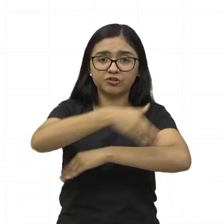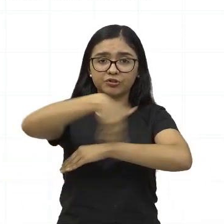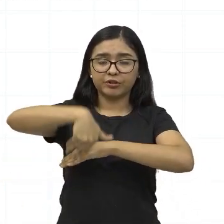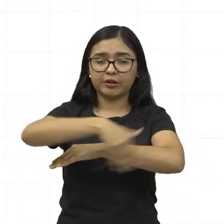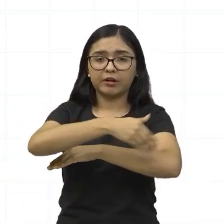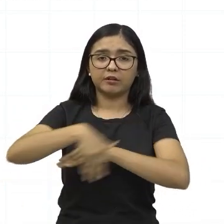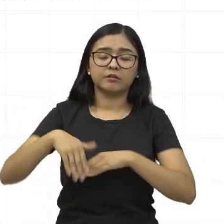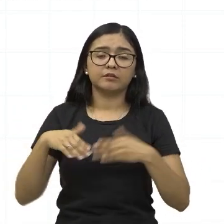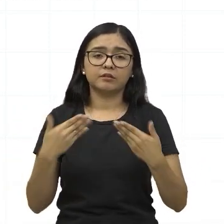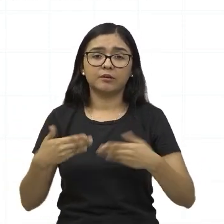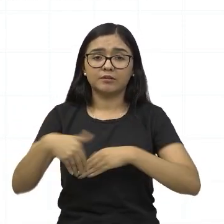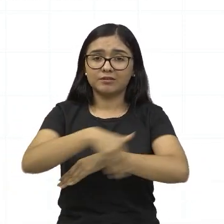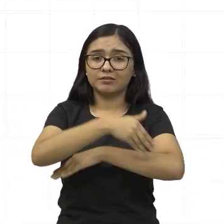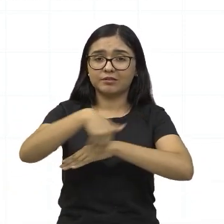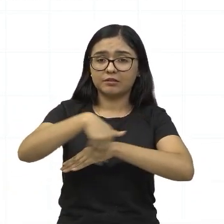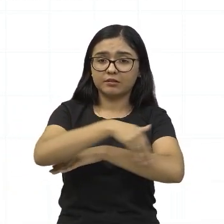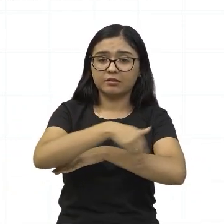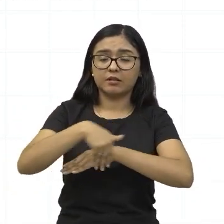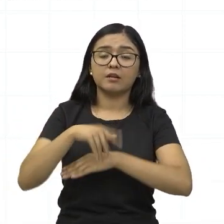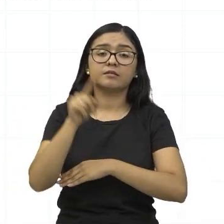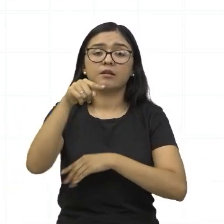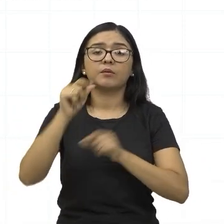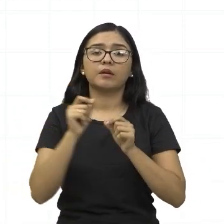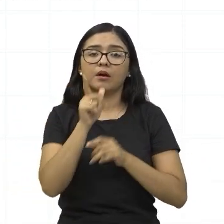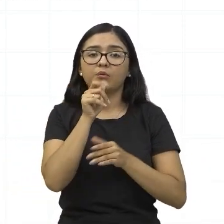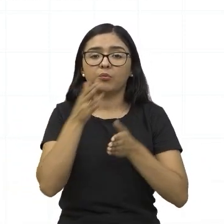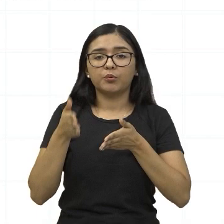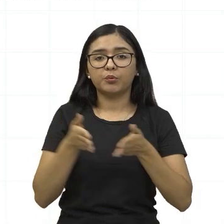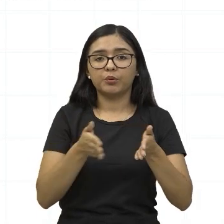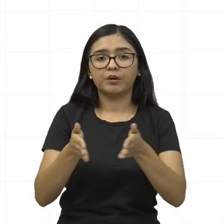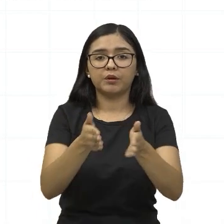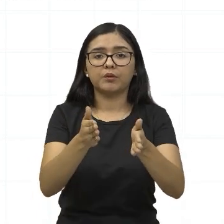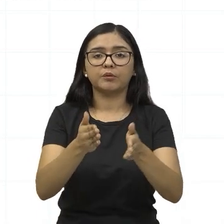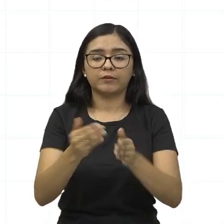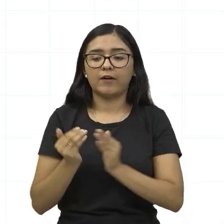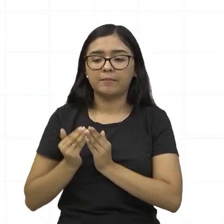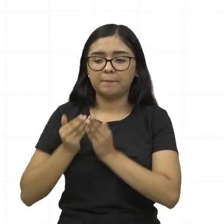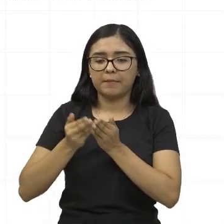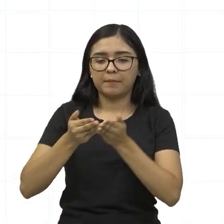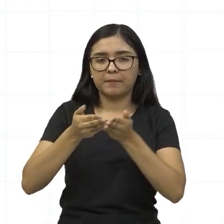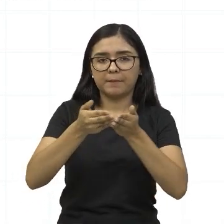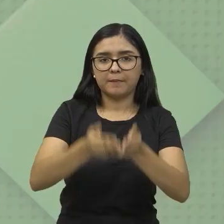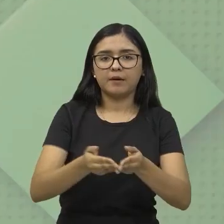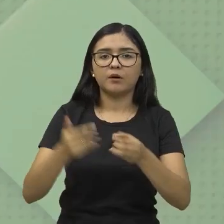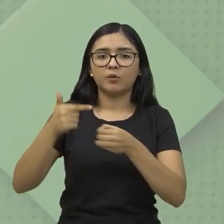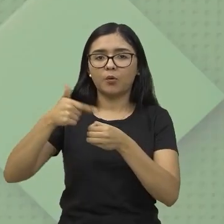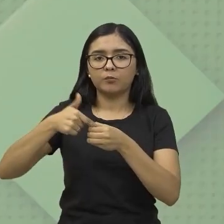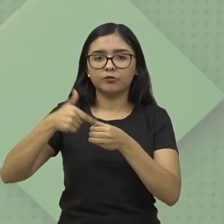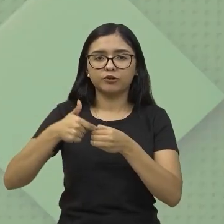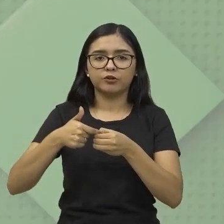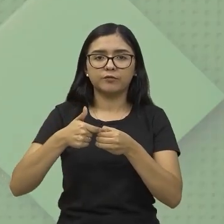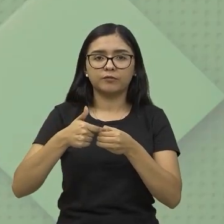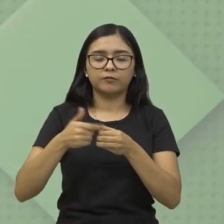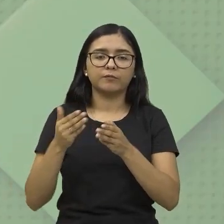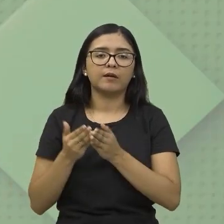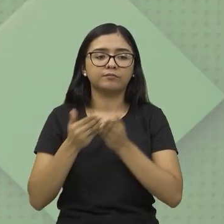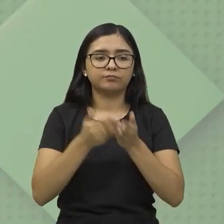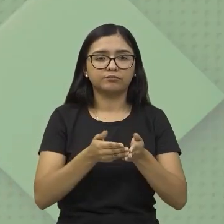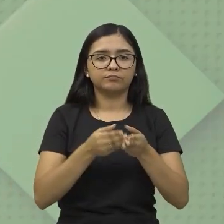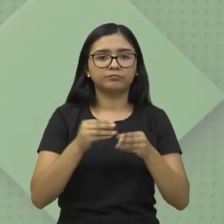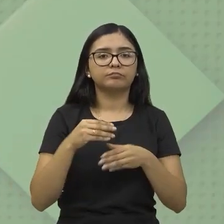as nossas estradas, na verdade, aí são os rios, né, que levam esse combustível para essas comunidades. E aí,